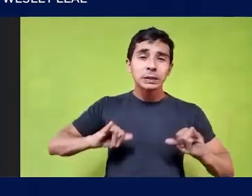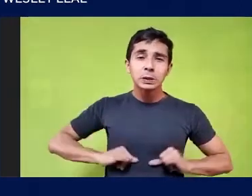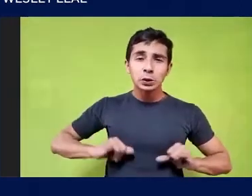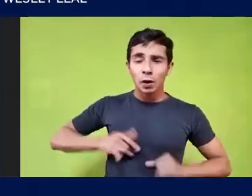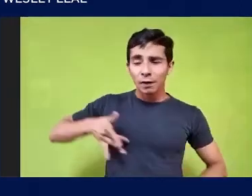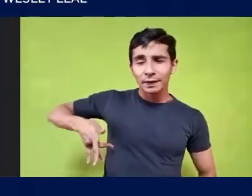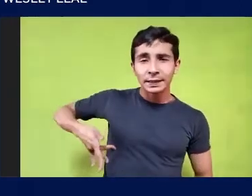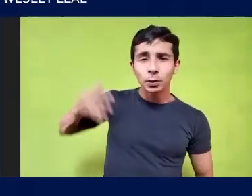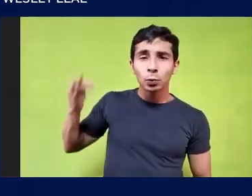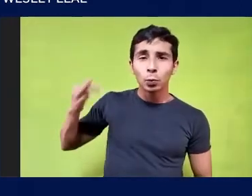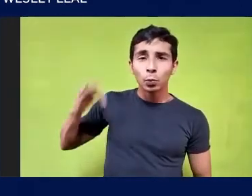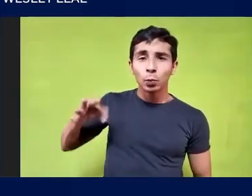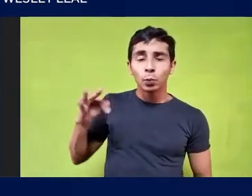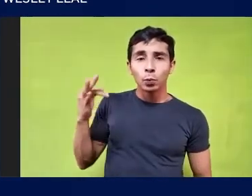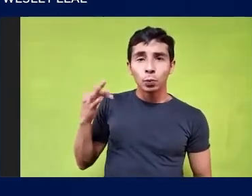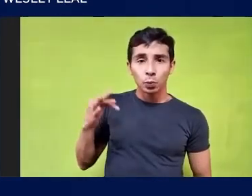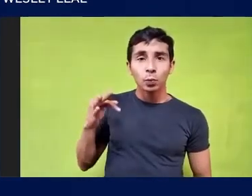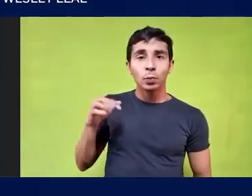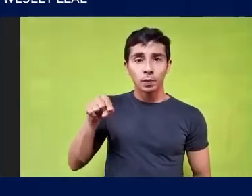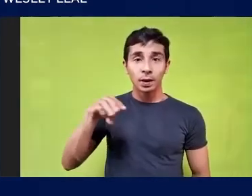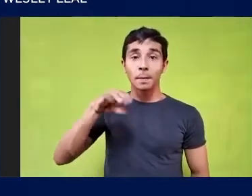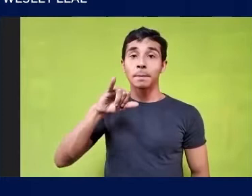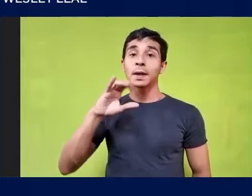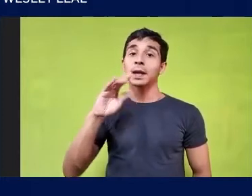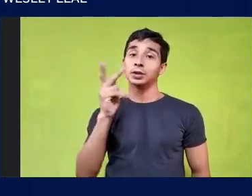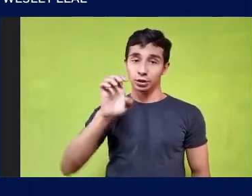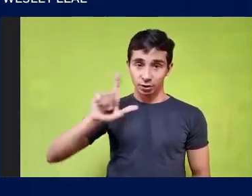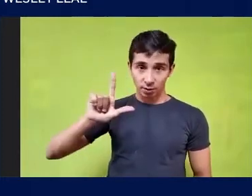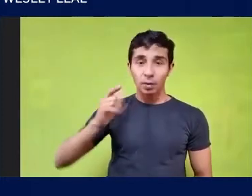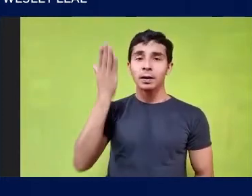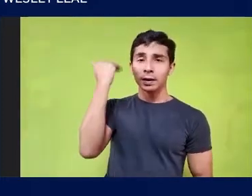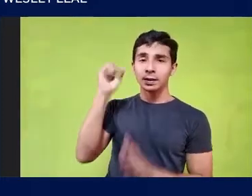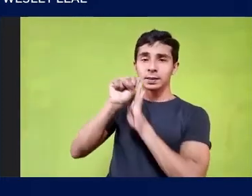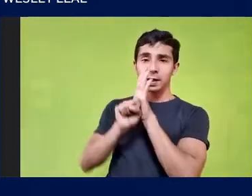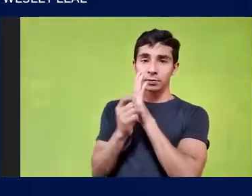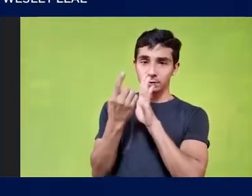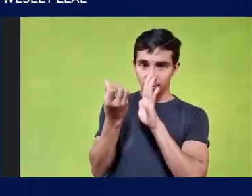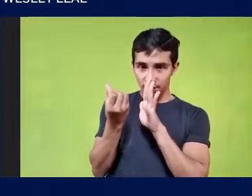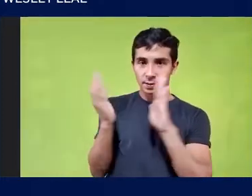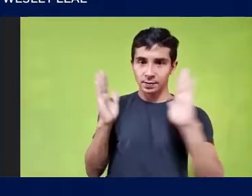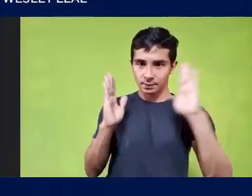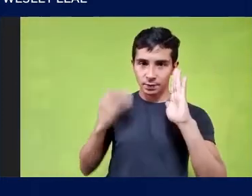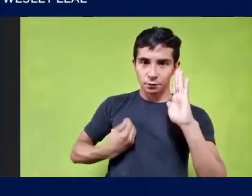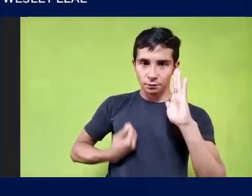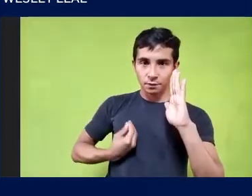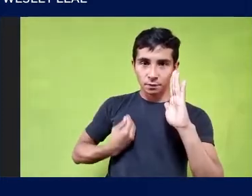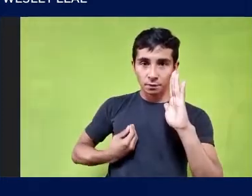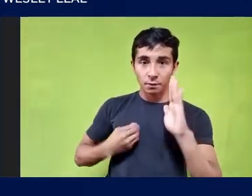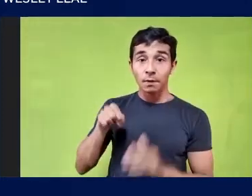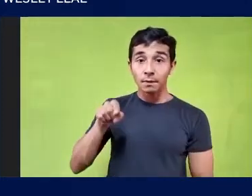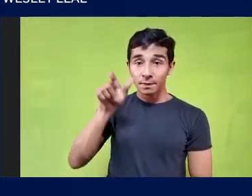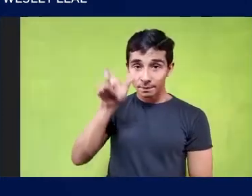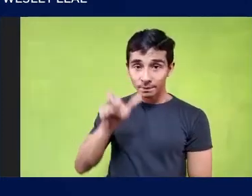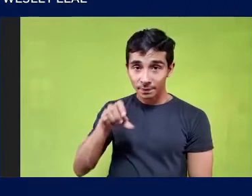O Michel de Montaigne Que é do século XVI Também Que viveu o século XVI Michel de Montaigne Ele teve